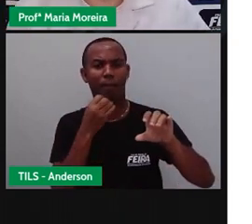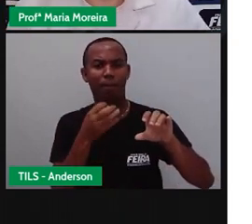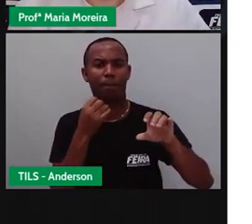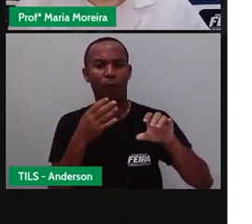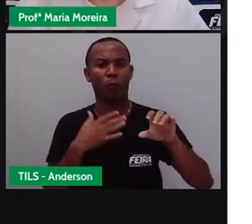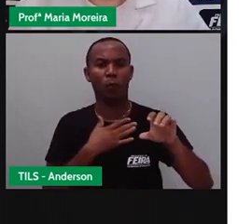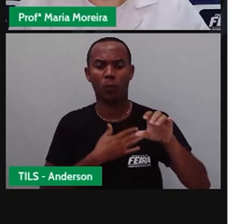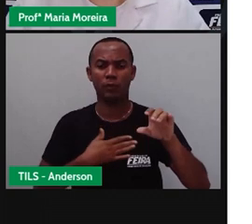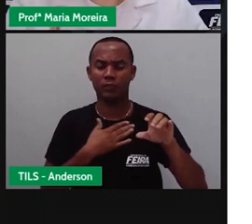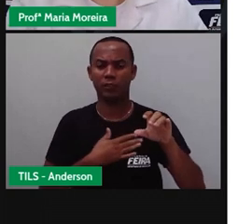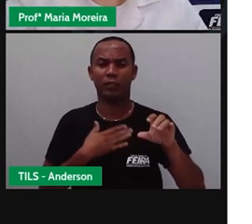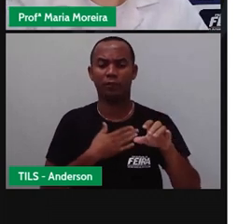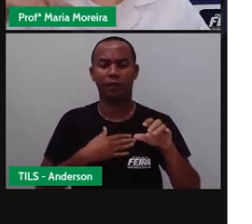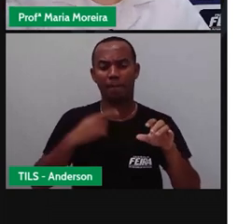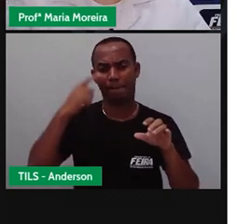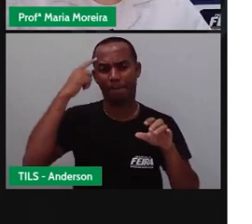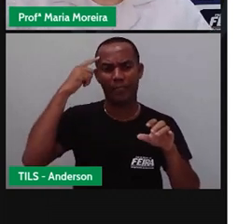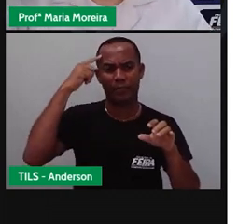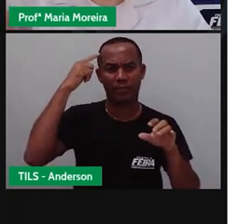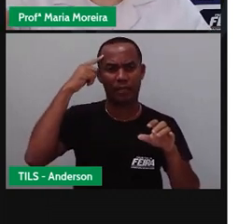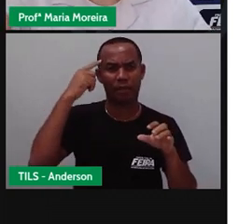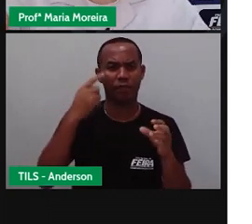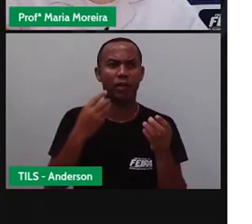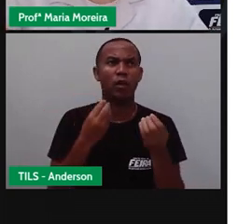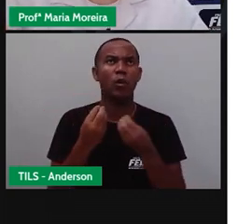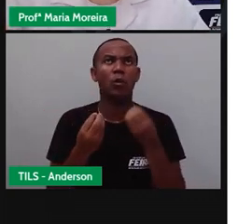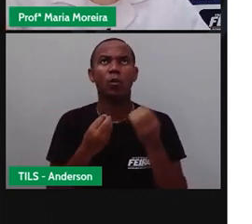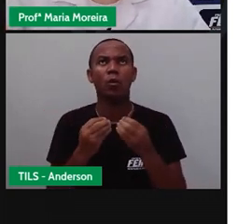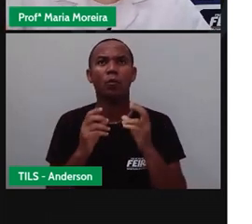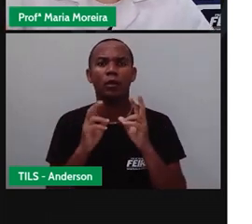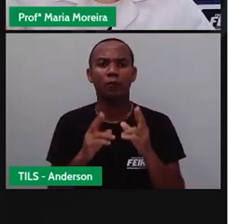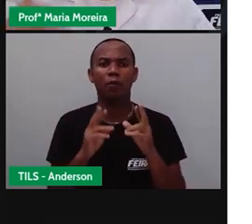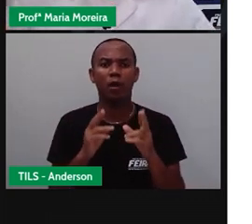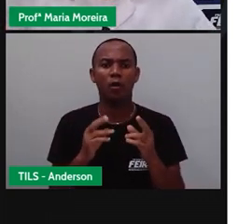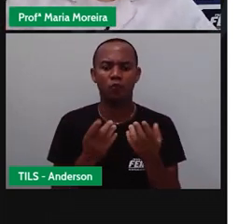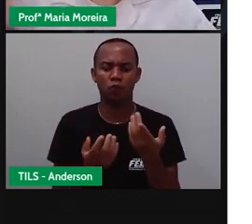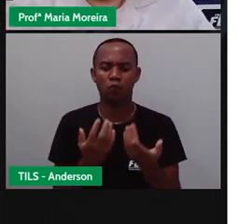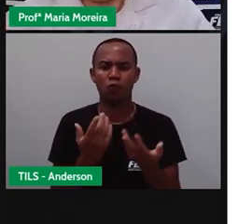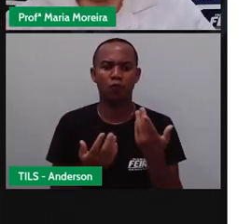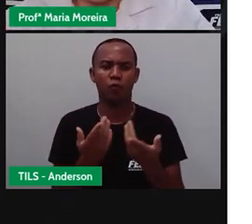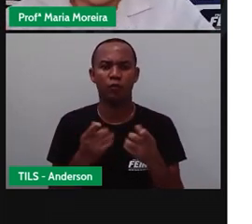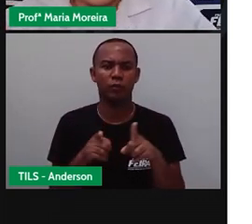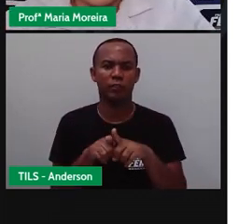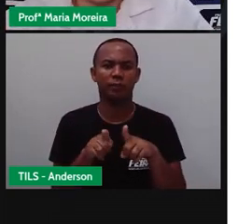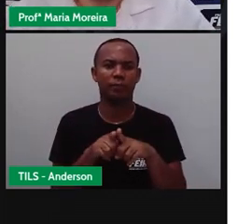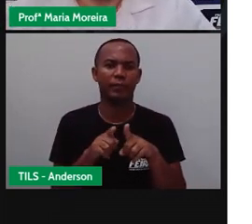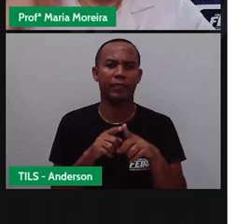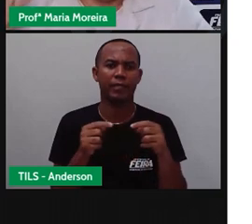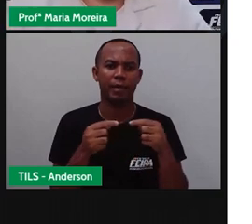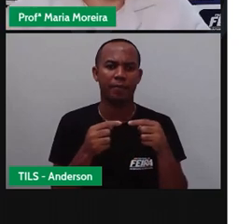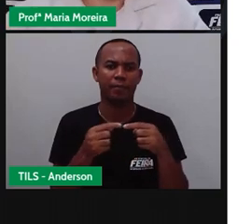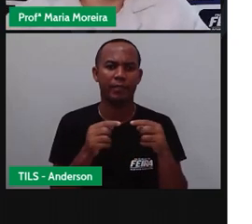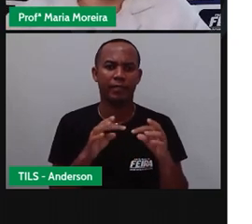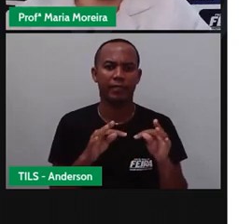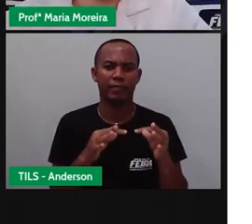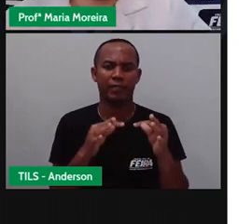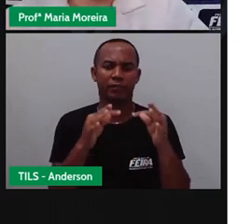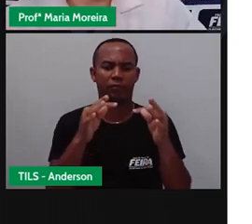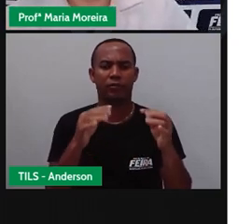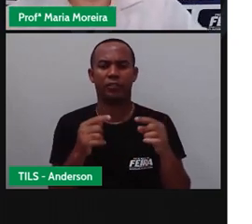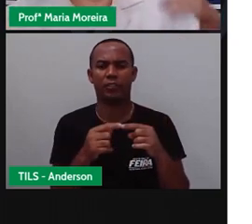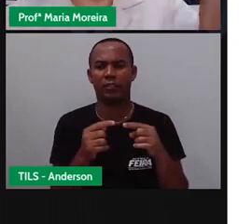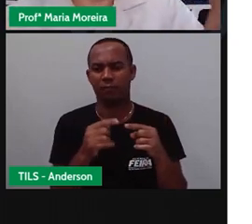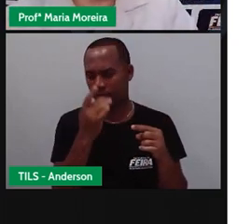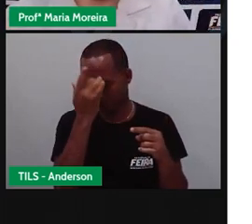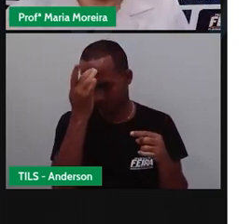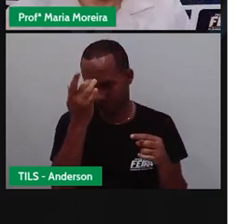avançada. O pensar, assim como o fogo, em determinado momento, foi tecnologia. Depois, a roda. E, assim, os outros acontecimentos que